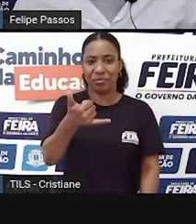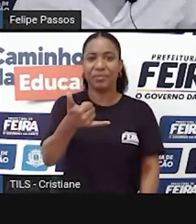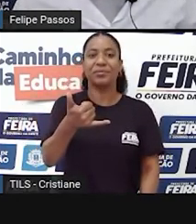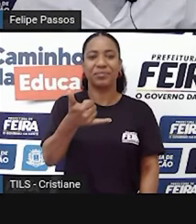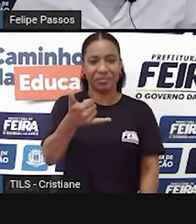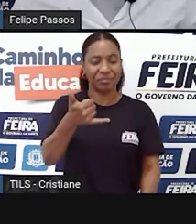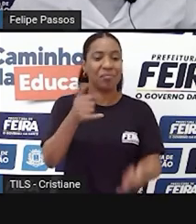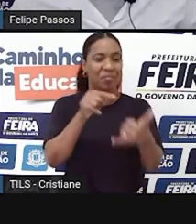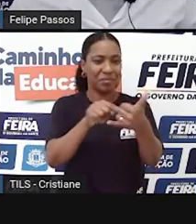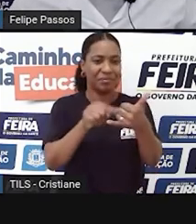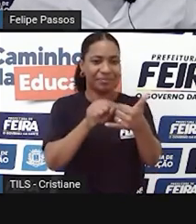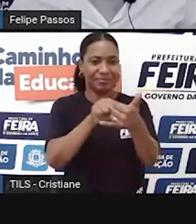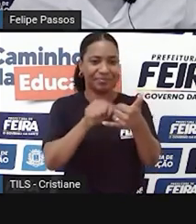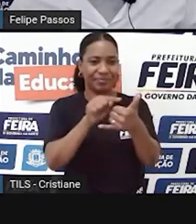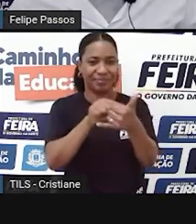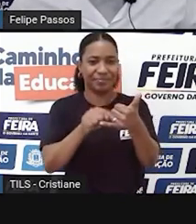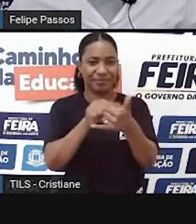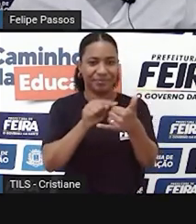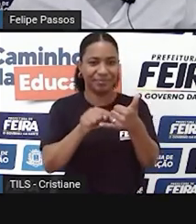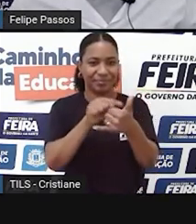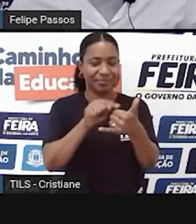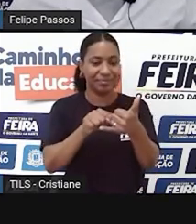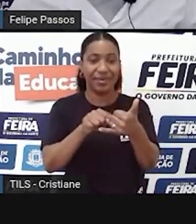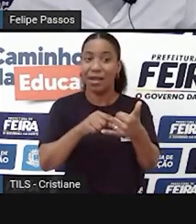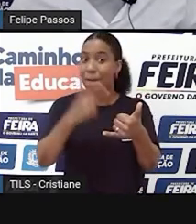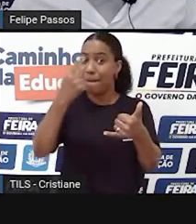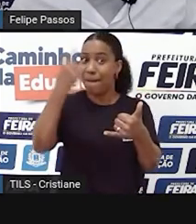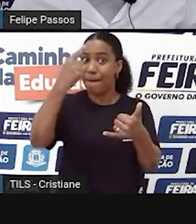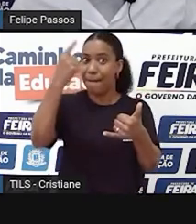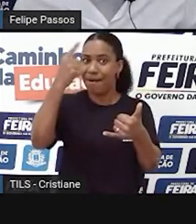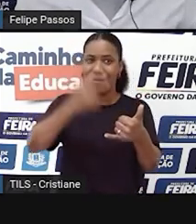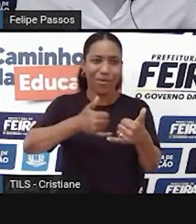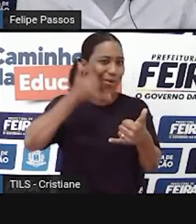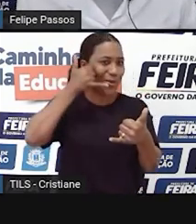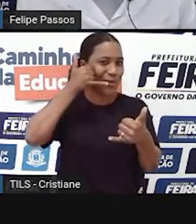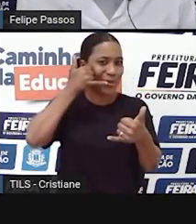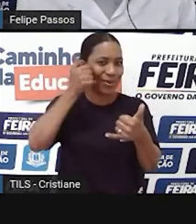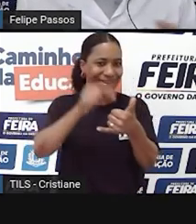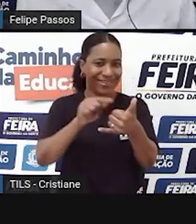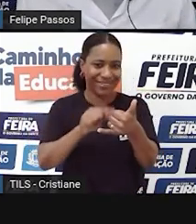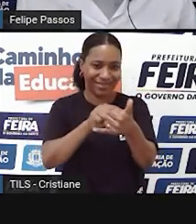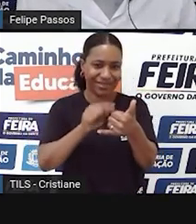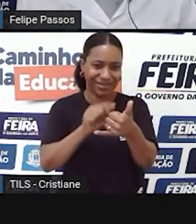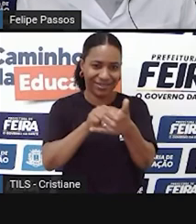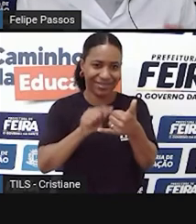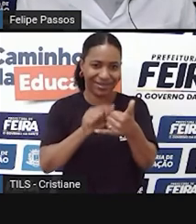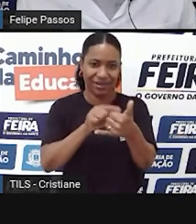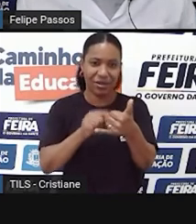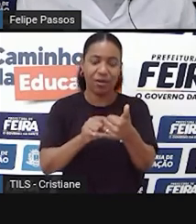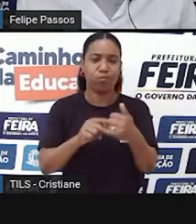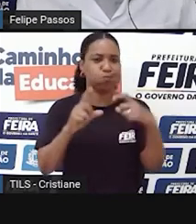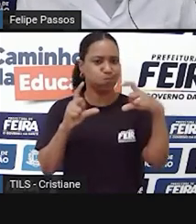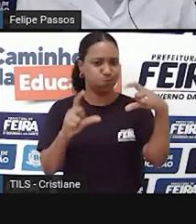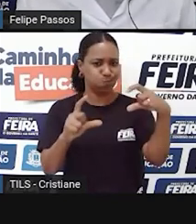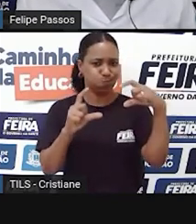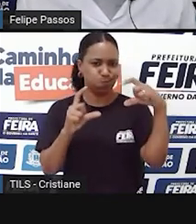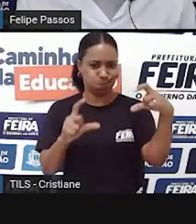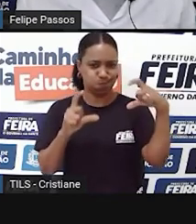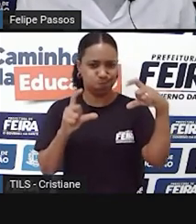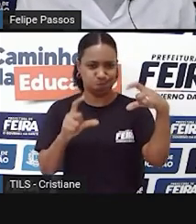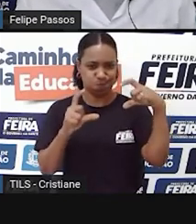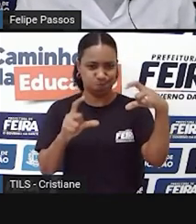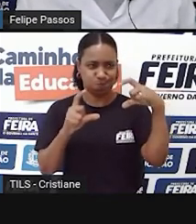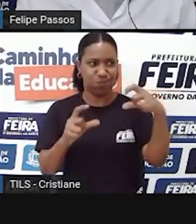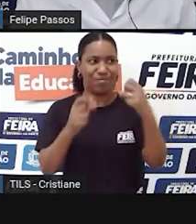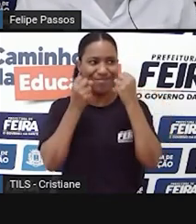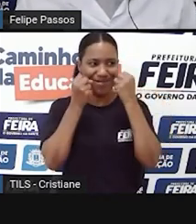aparelhos telefônicos celulares. Então eles eram bem grandes, tinham teclado, pesados